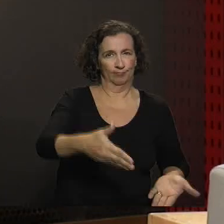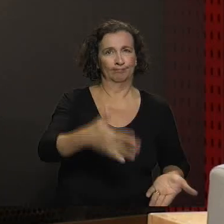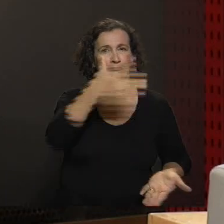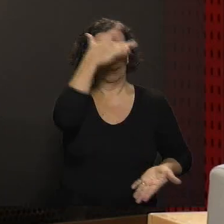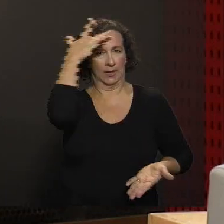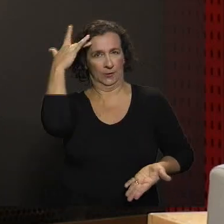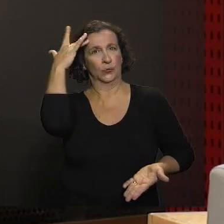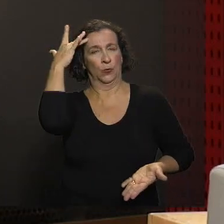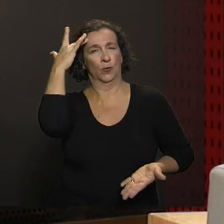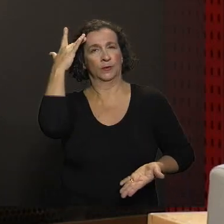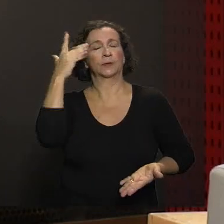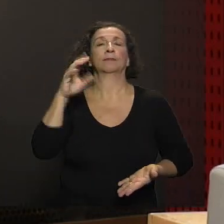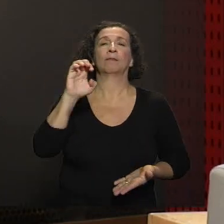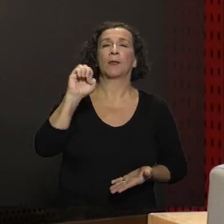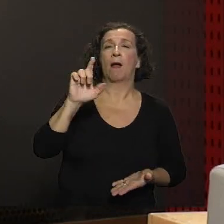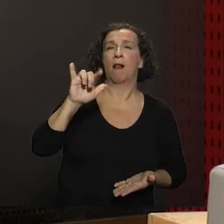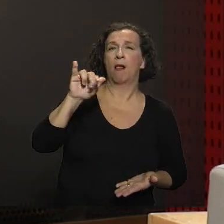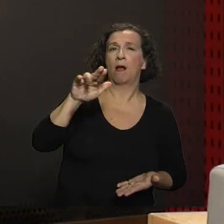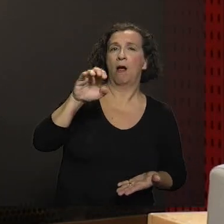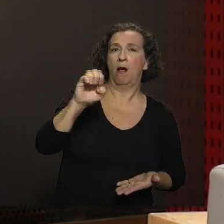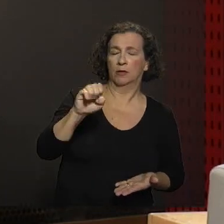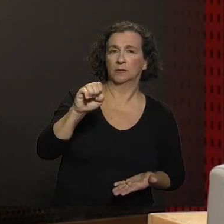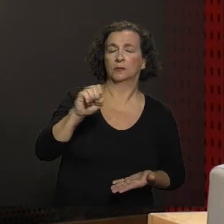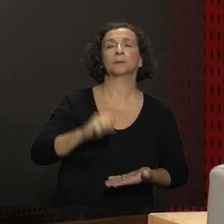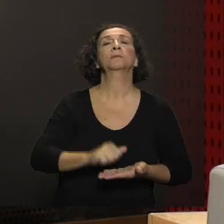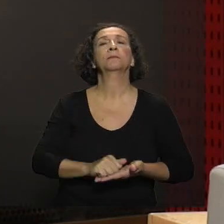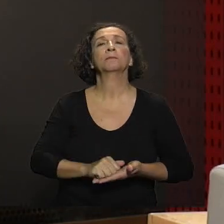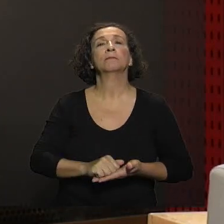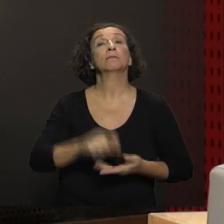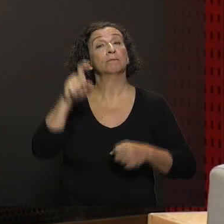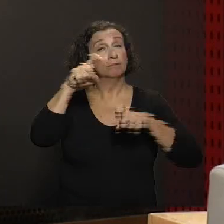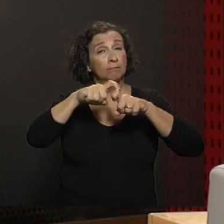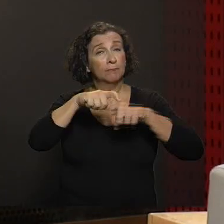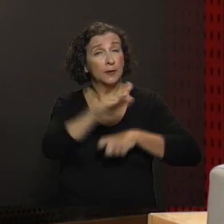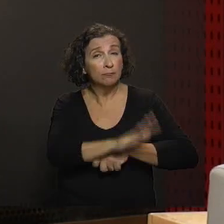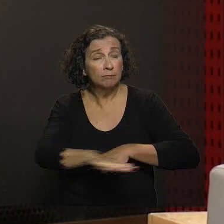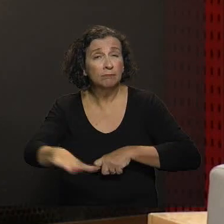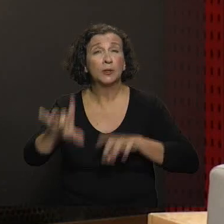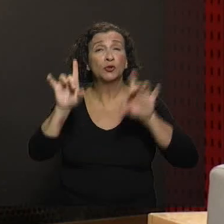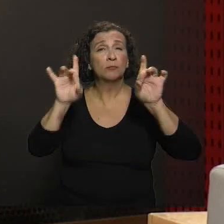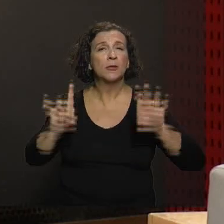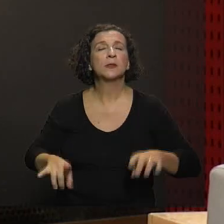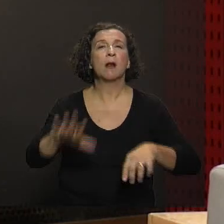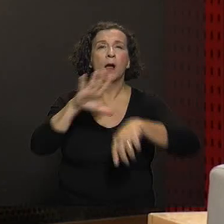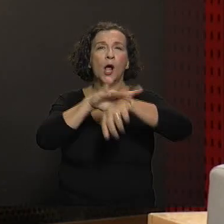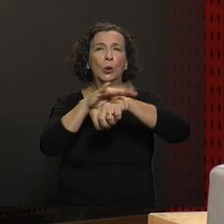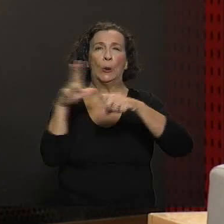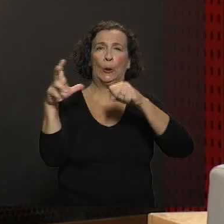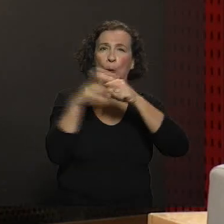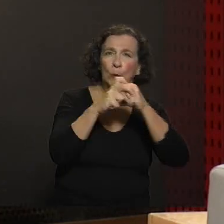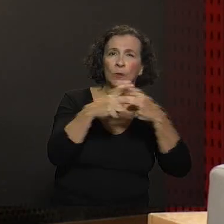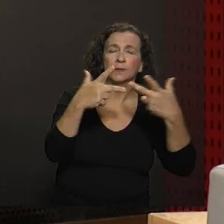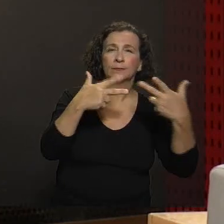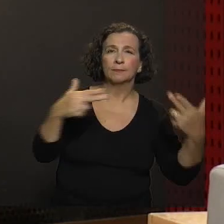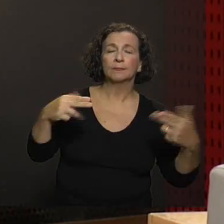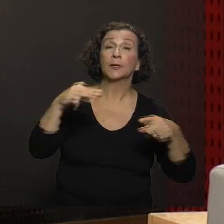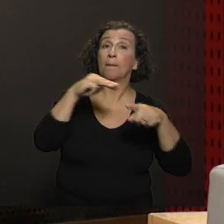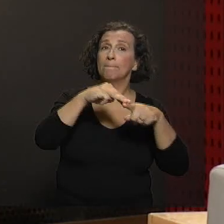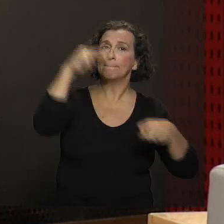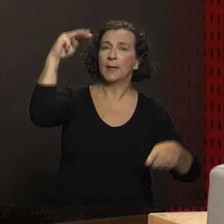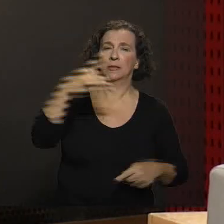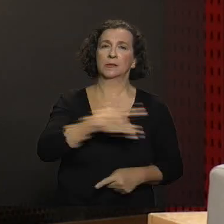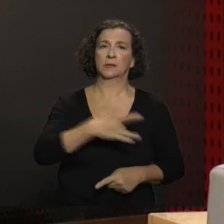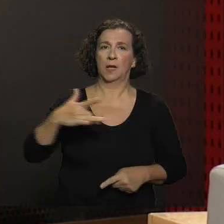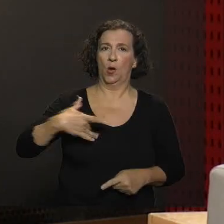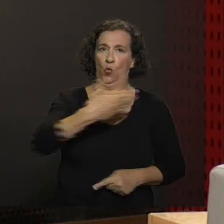esse assunto é Eliane Matos dos Santos, pediatra, especialista em infectologia, mestre em